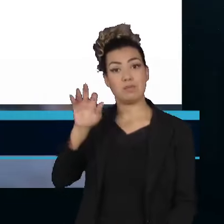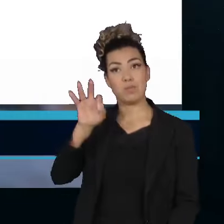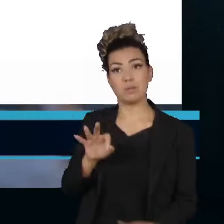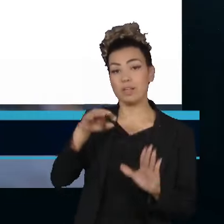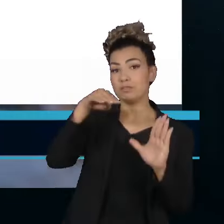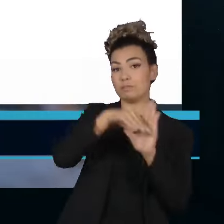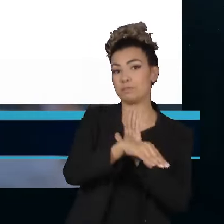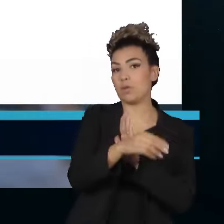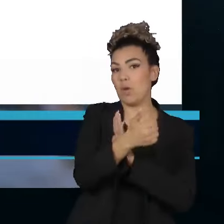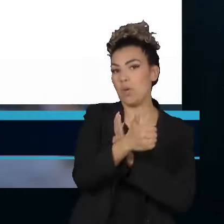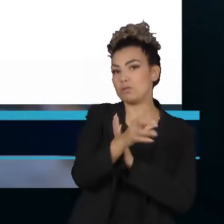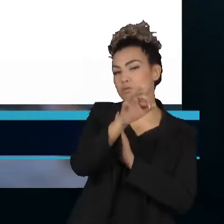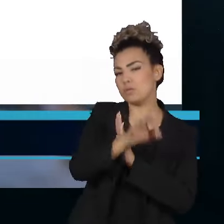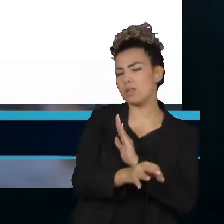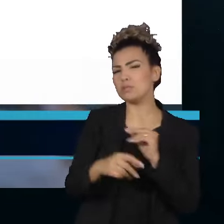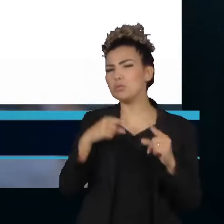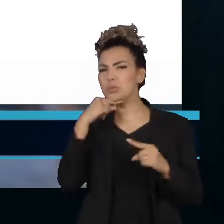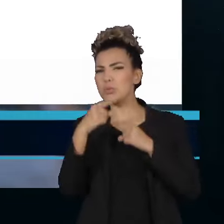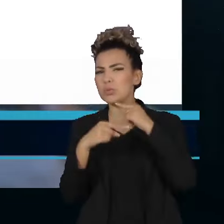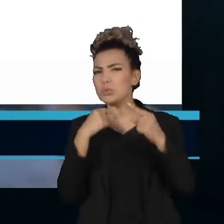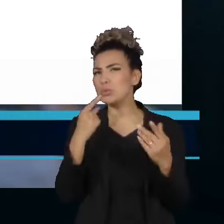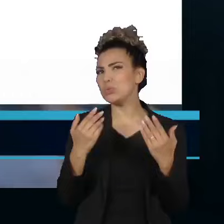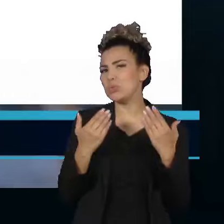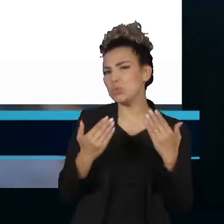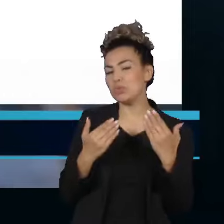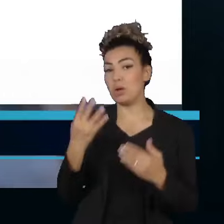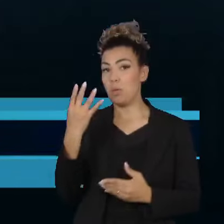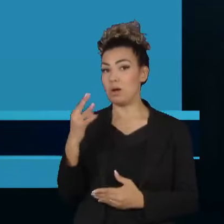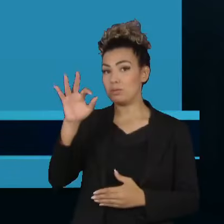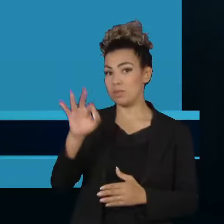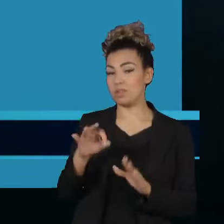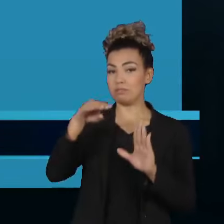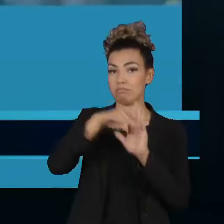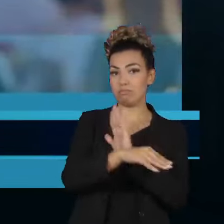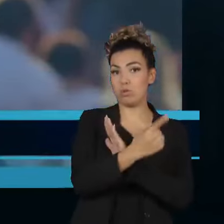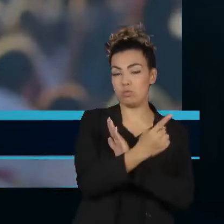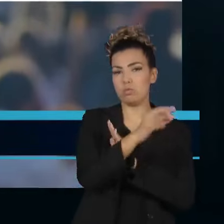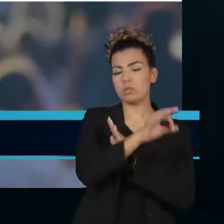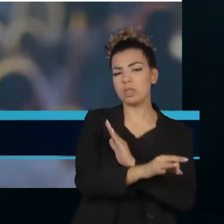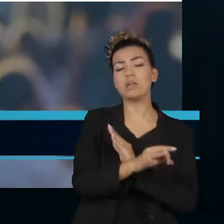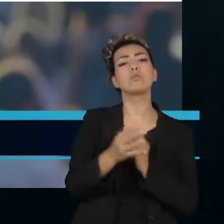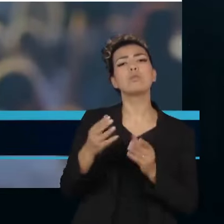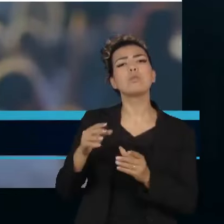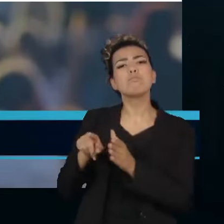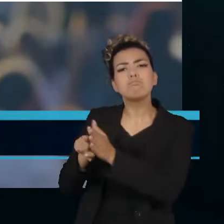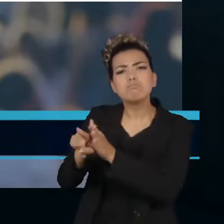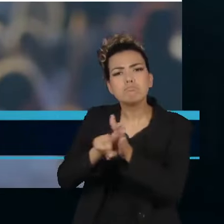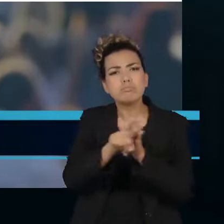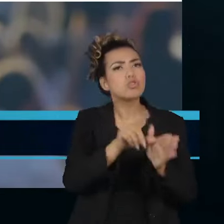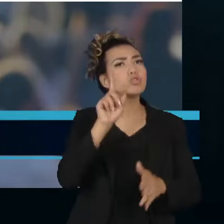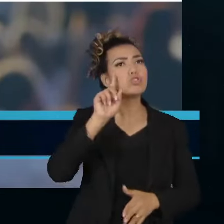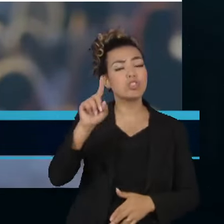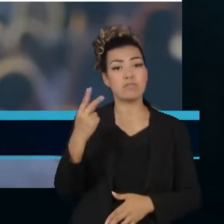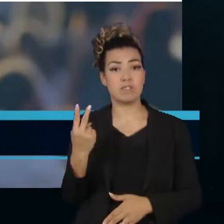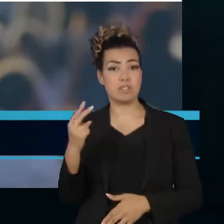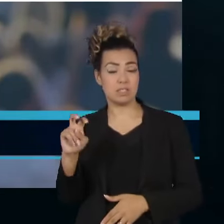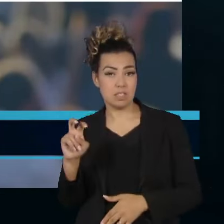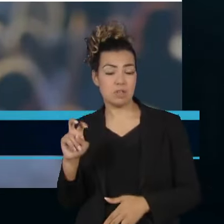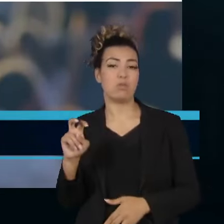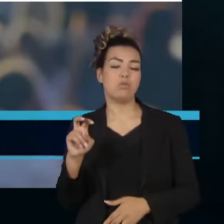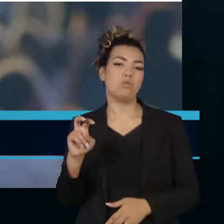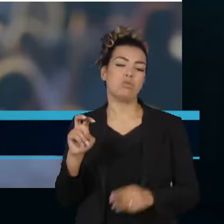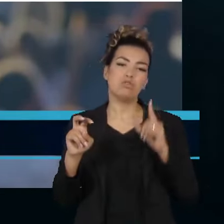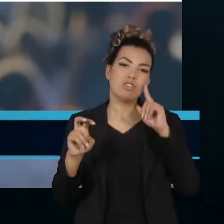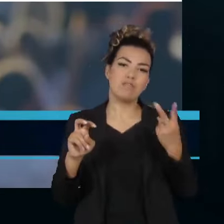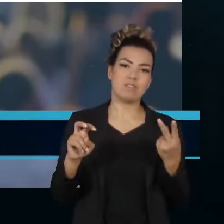11%. E o de indecisos foi de 4% para 1%. A pesquisa Quest foi realizada nos dias 25 e 26 de outubro.